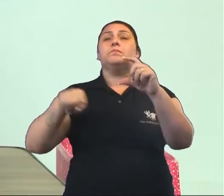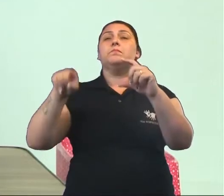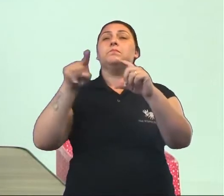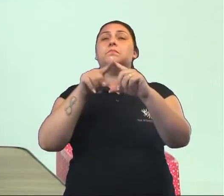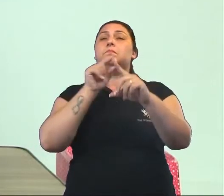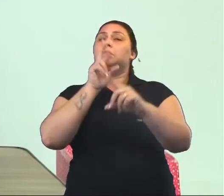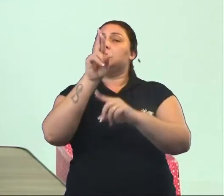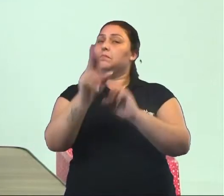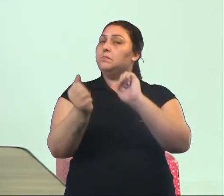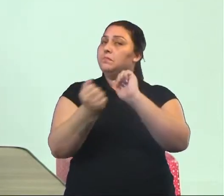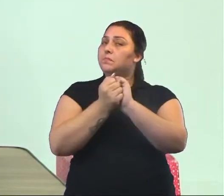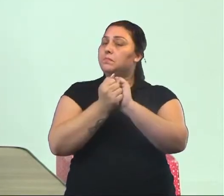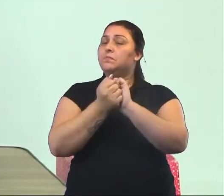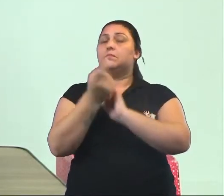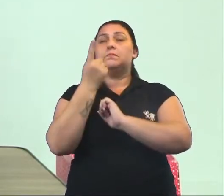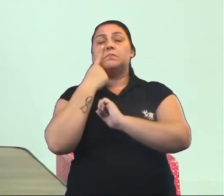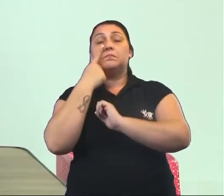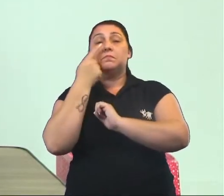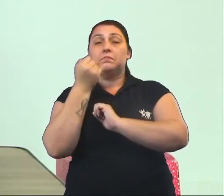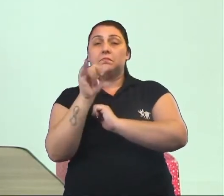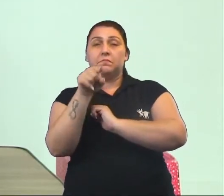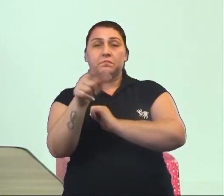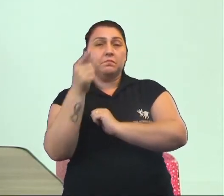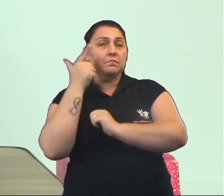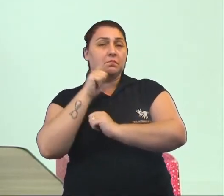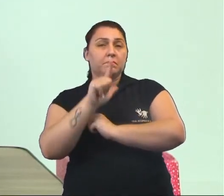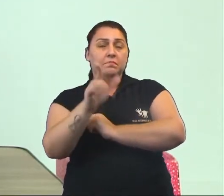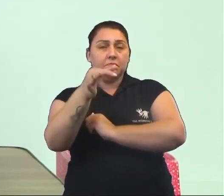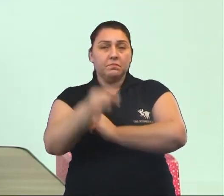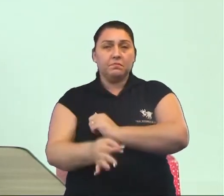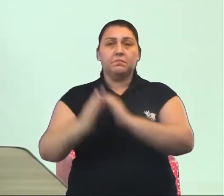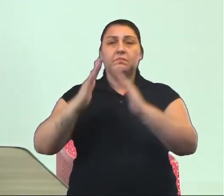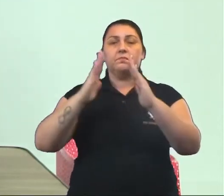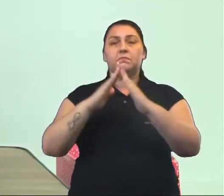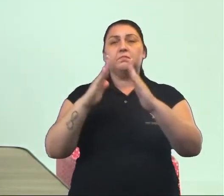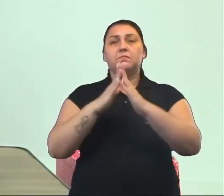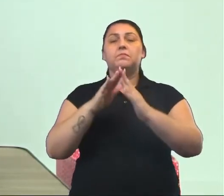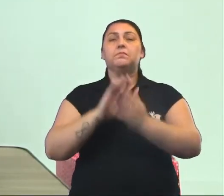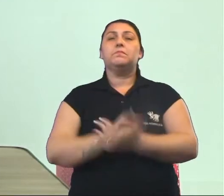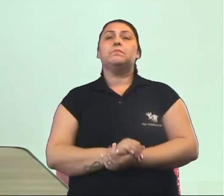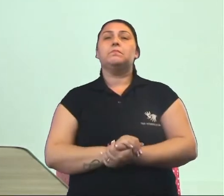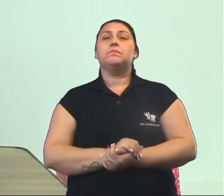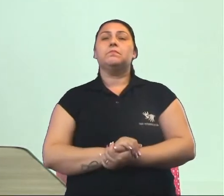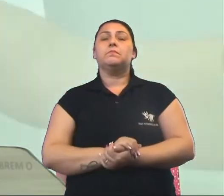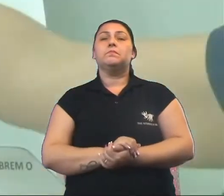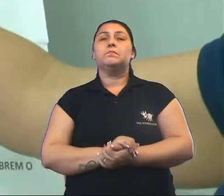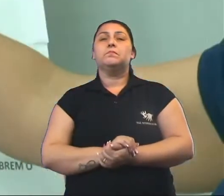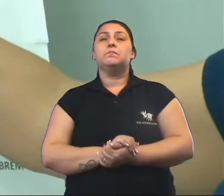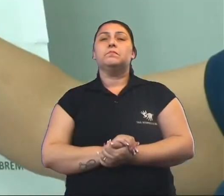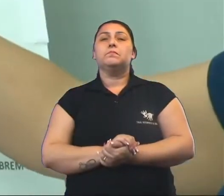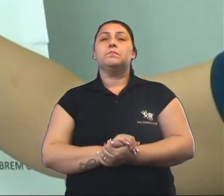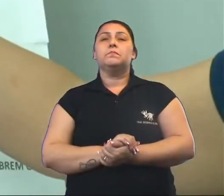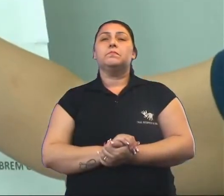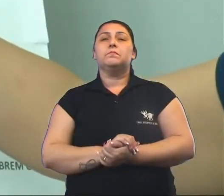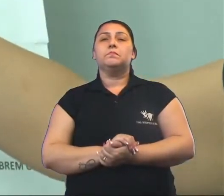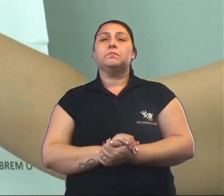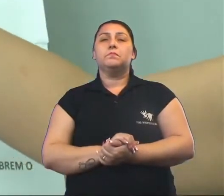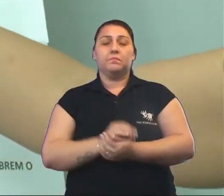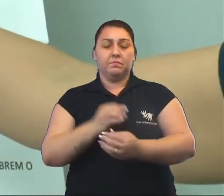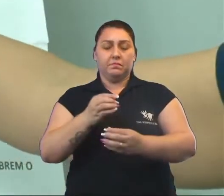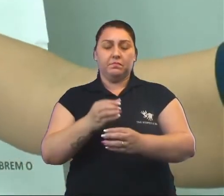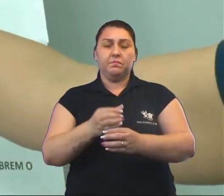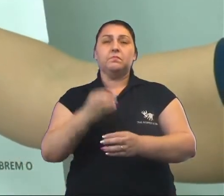Vamos responder juntos e verificar se você conseguiu acertar aí de casa. Vamos, então. A garrafa, que é o nosso primeiro